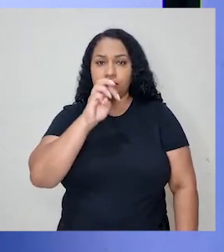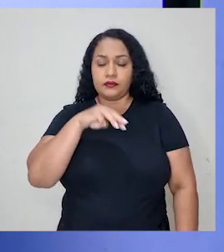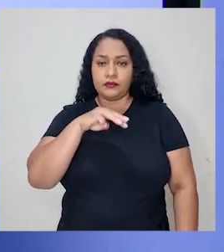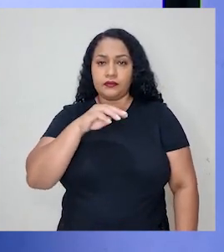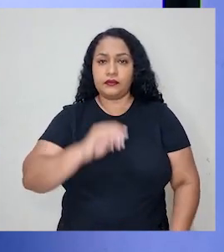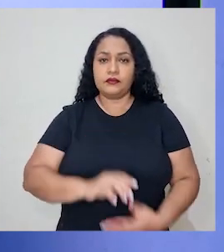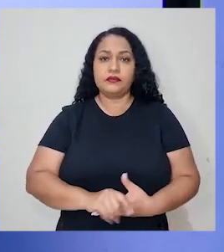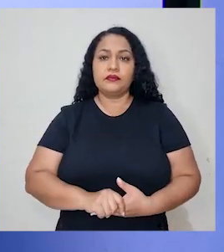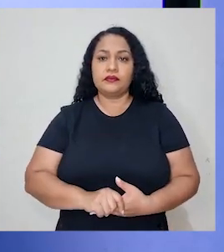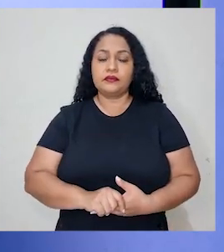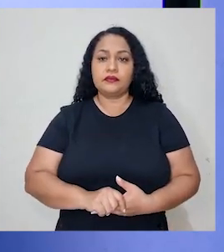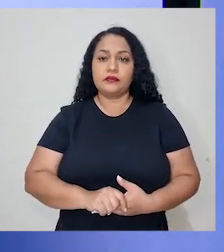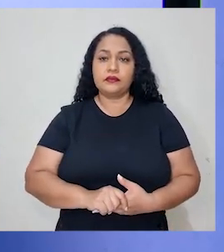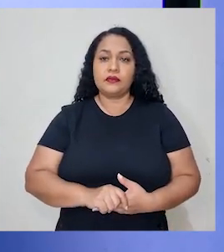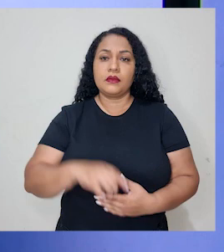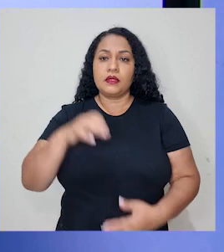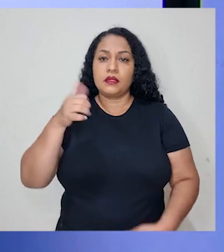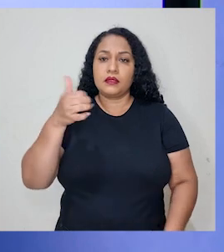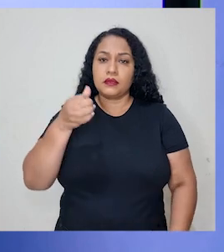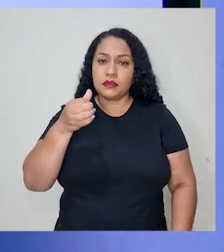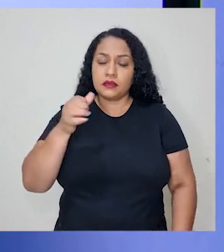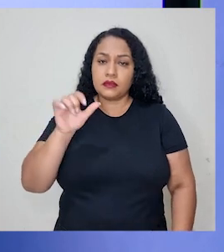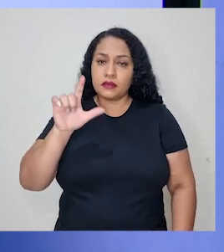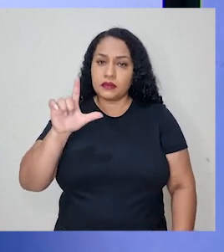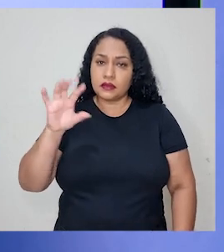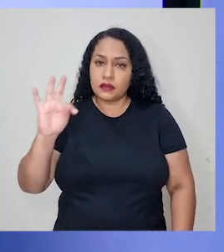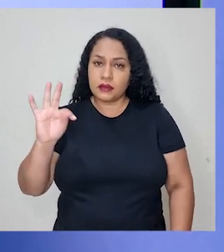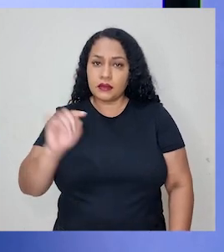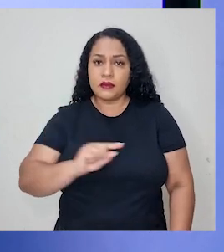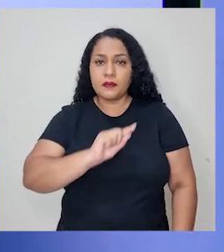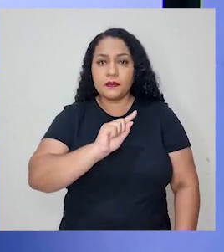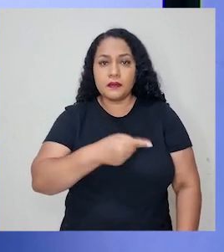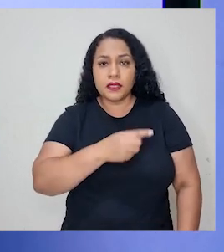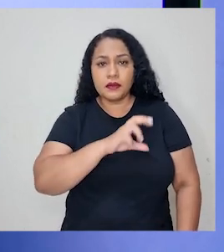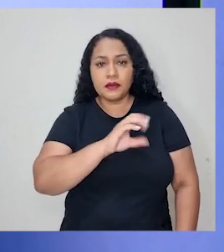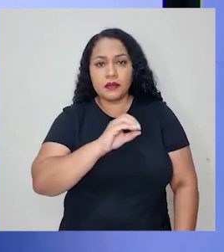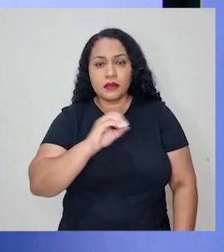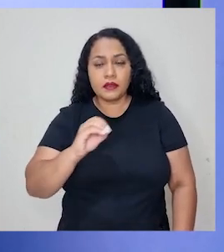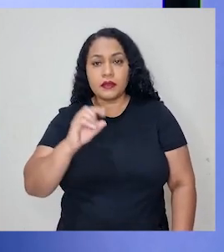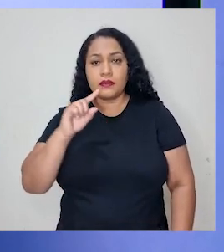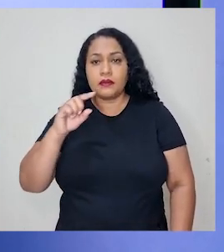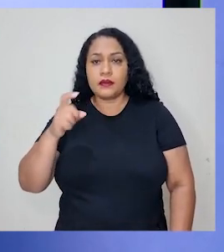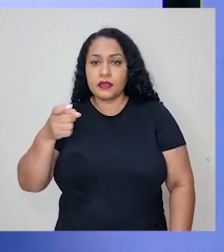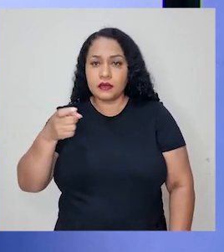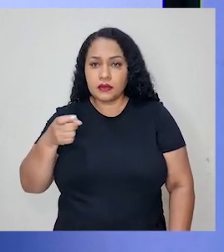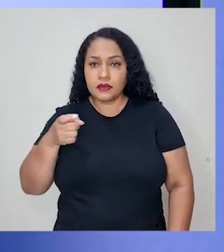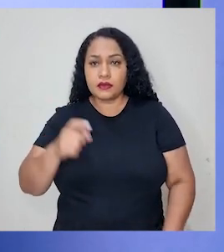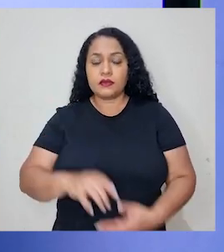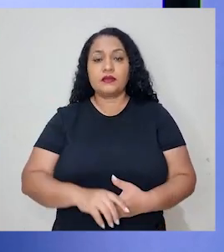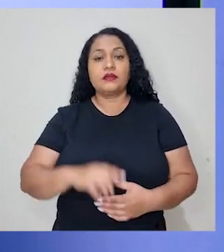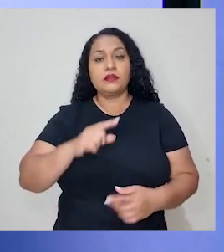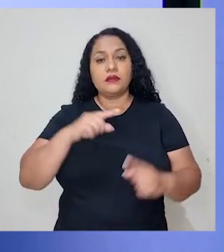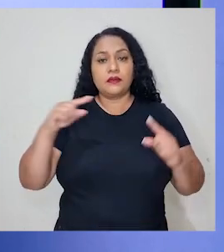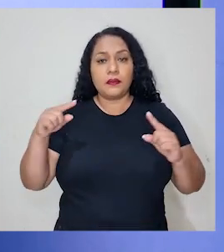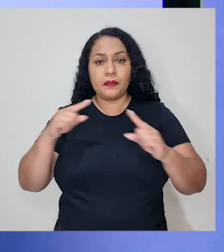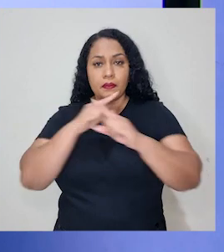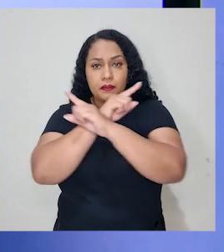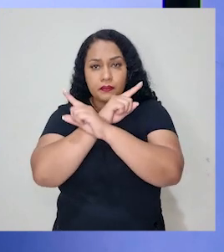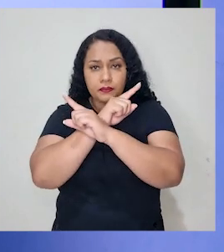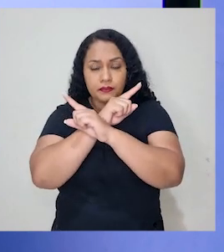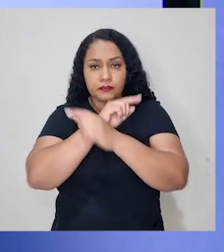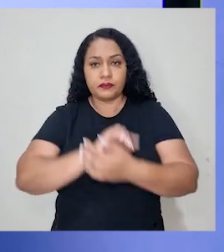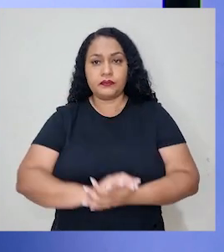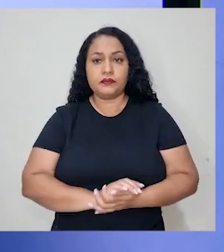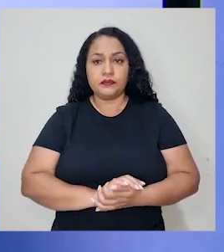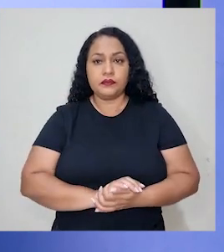para 16 litros de gasolina, 1.500 quilômetros está para x. A gente multiplica cruzado